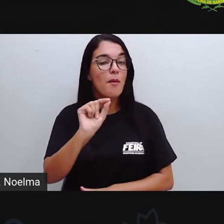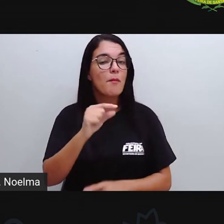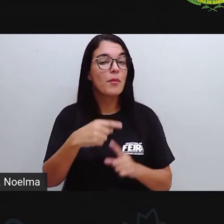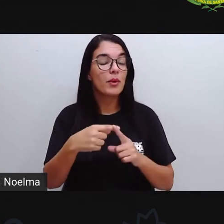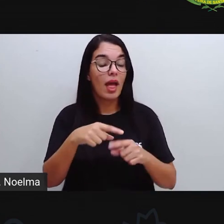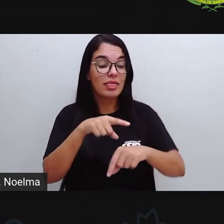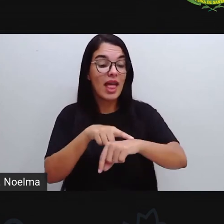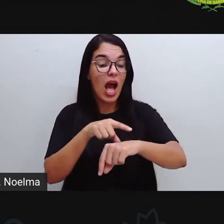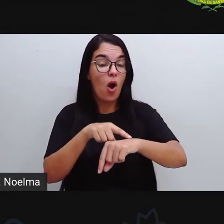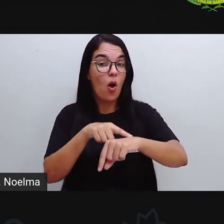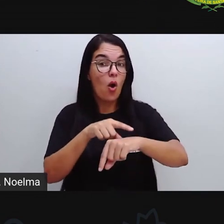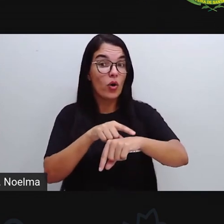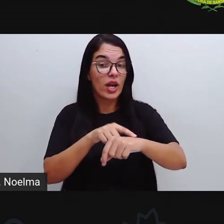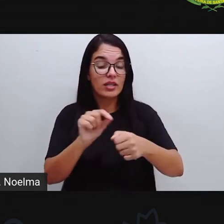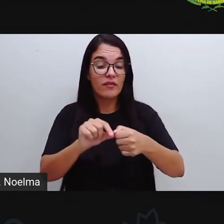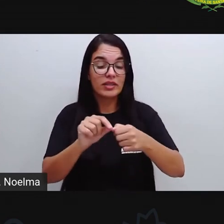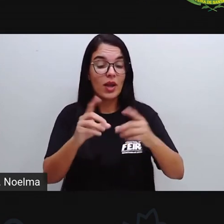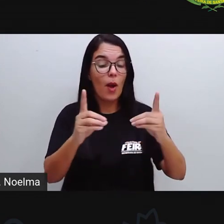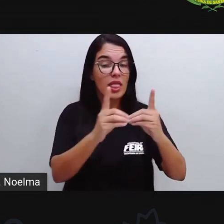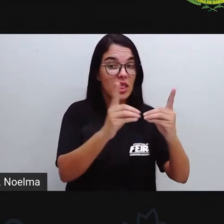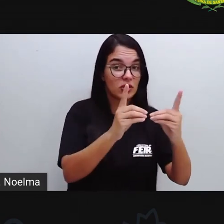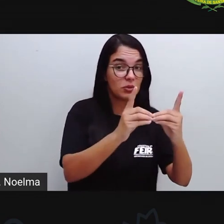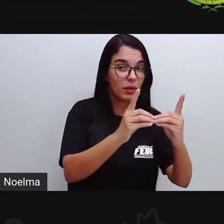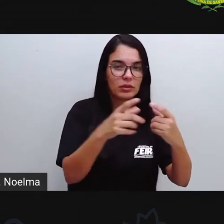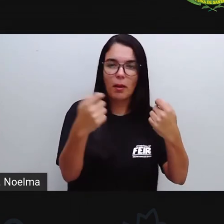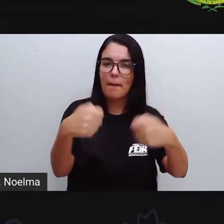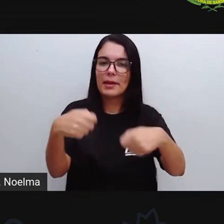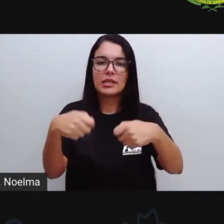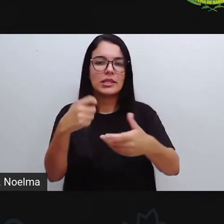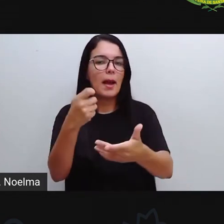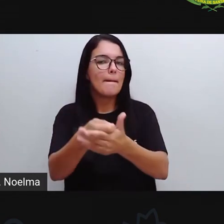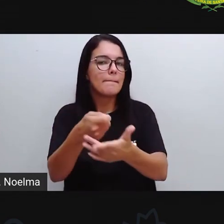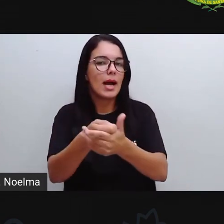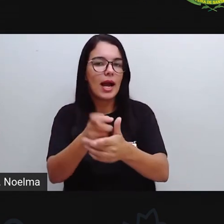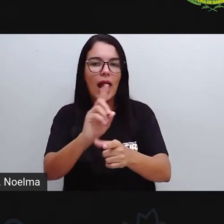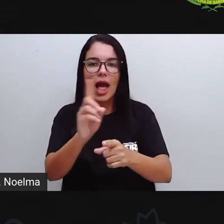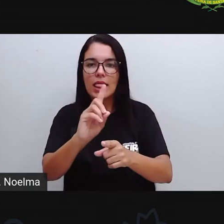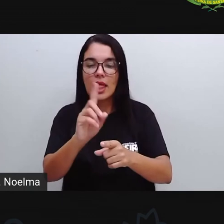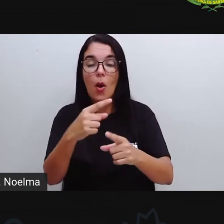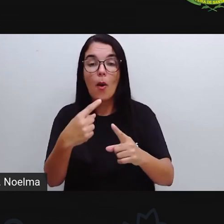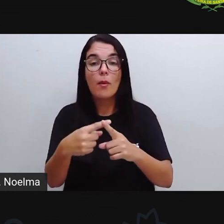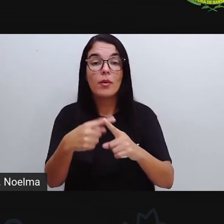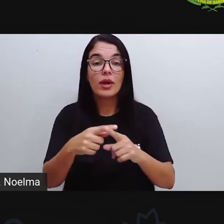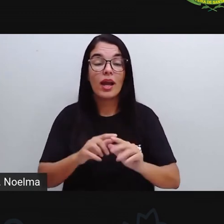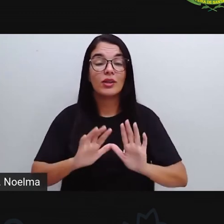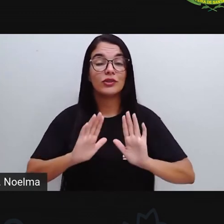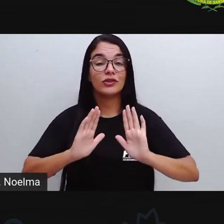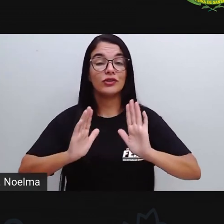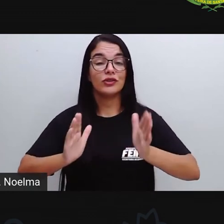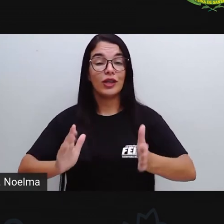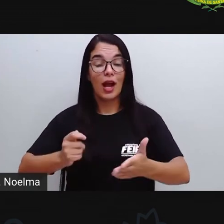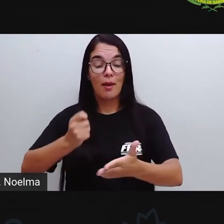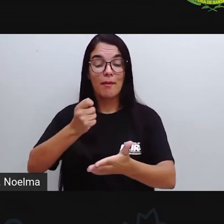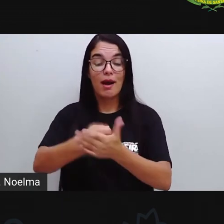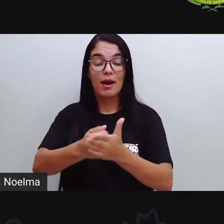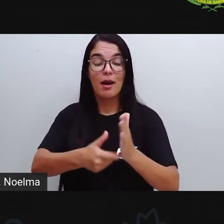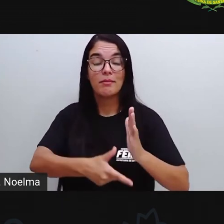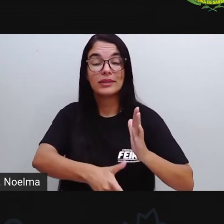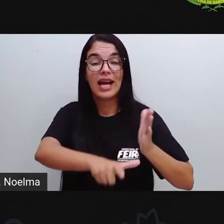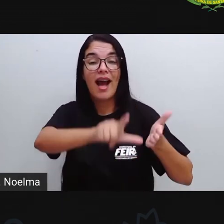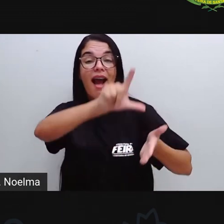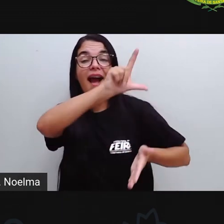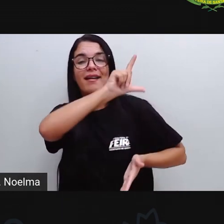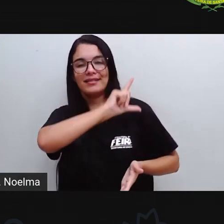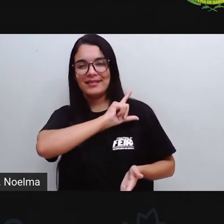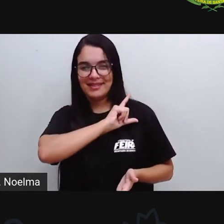pagar Ao ser atendido Por ele Por qualquer Tipo de serviço Relacionado ao serviço Público Porém